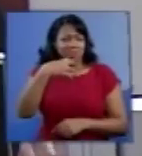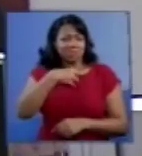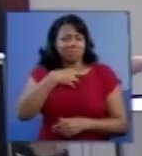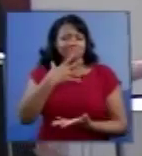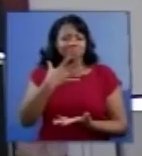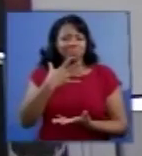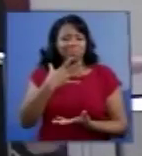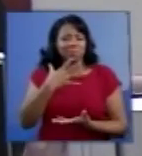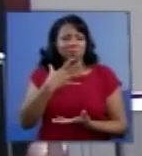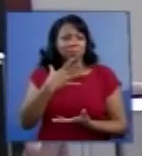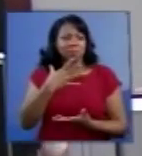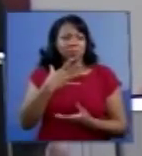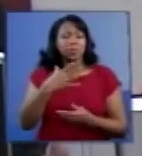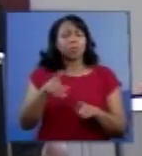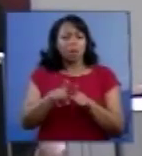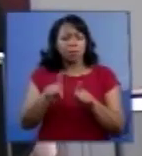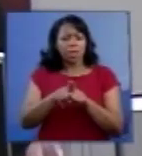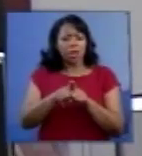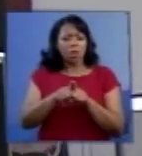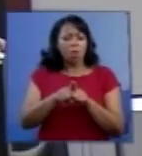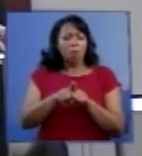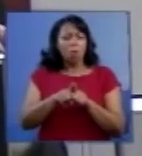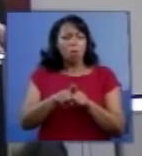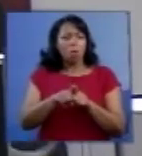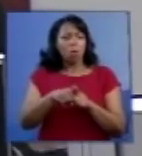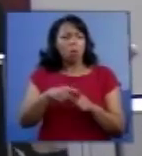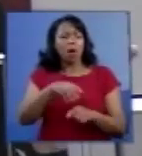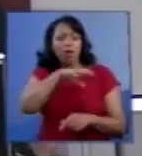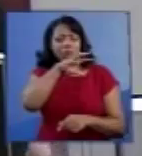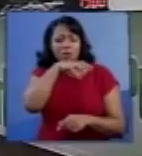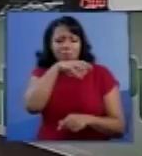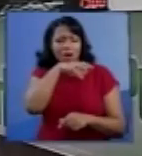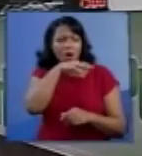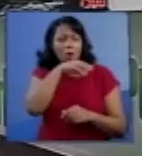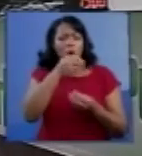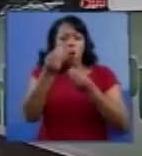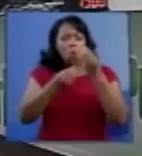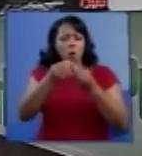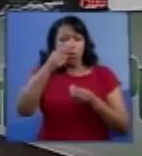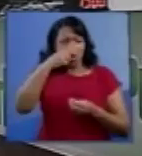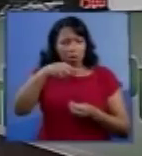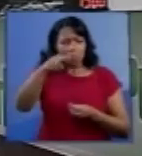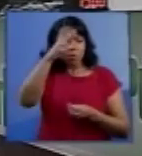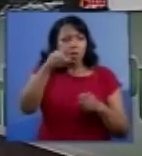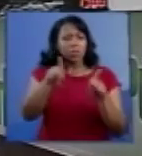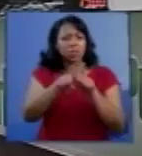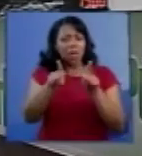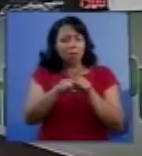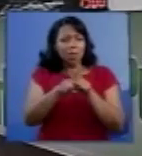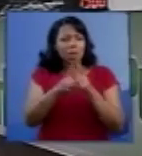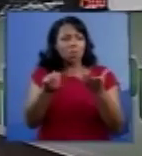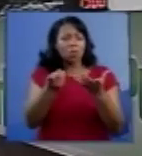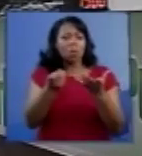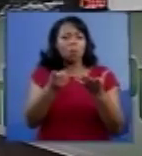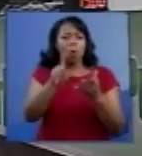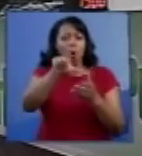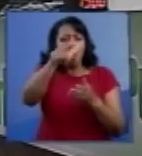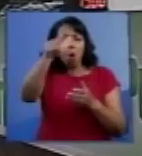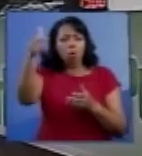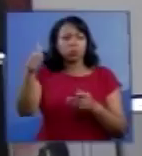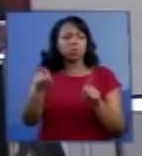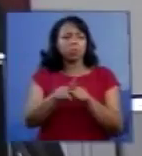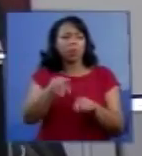do mamífero superior, como o elefante, como o golfinho, como o chimpanzé. E, portanto,